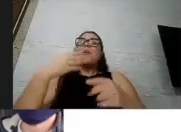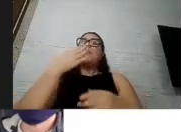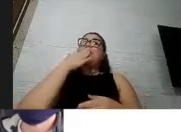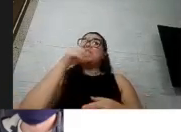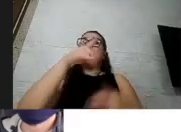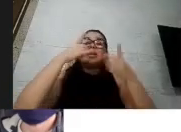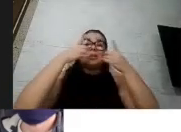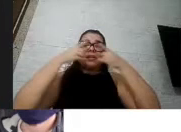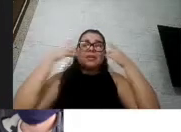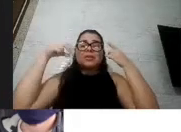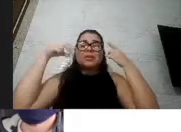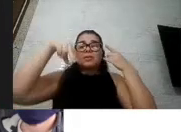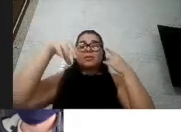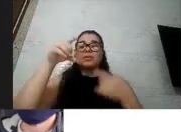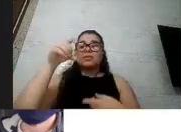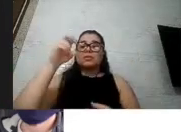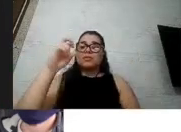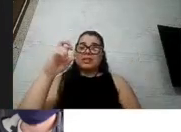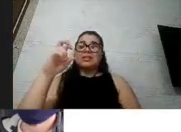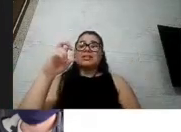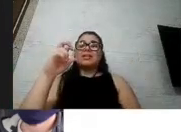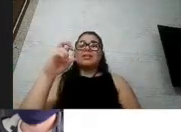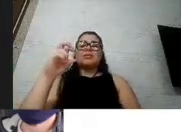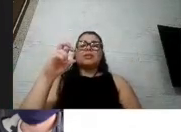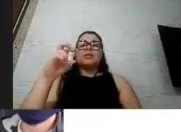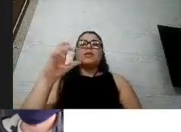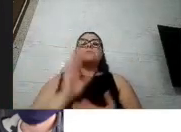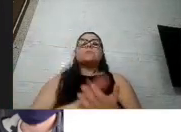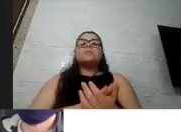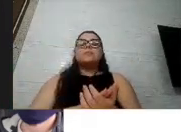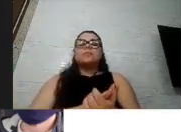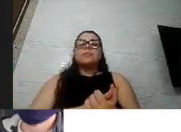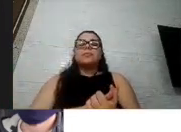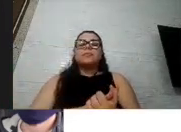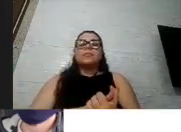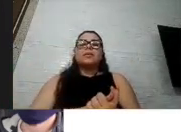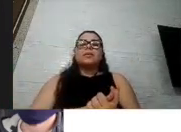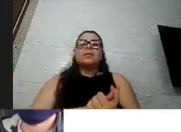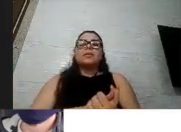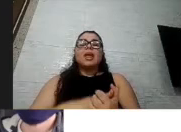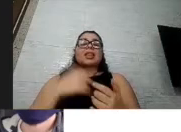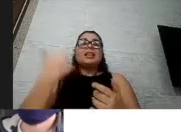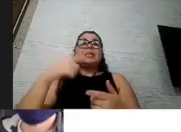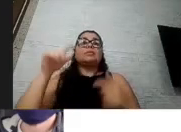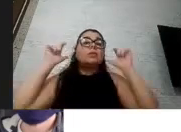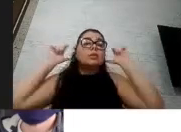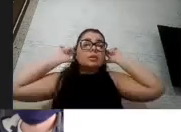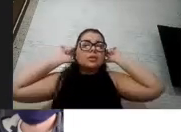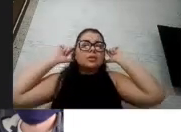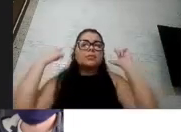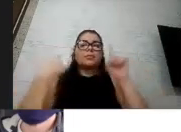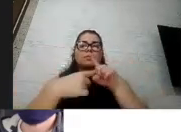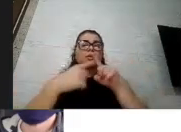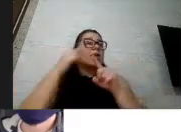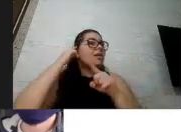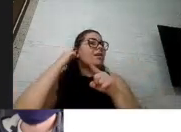N95, que é a única que ele gosta e que não tem apoio na orelha, porque a orelha é pequena e,